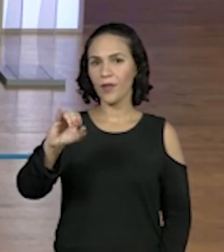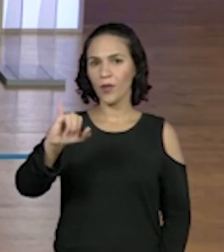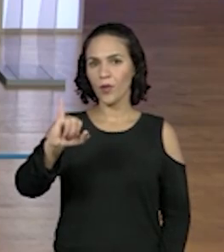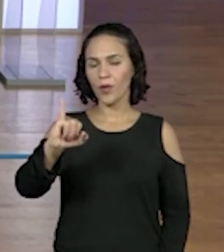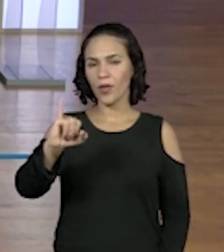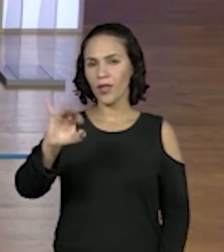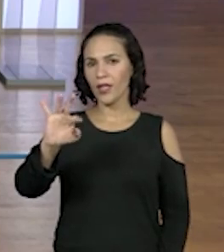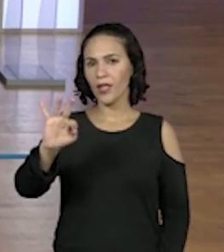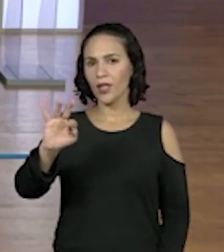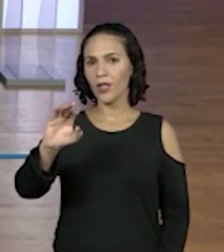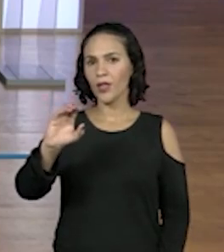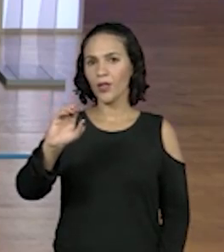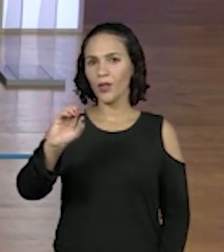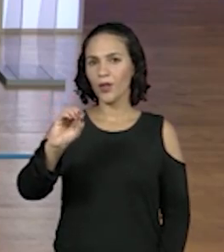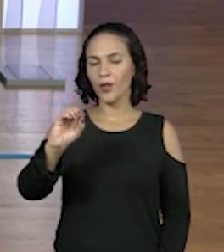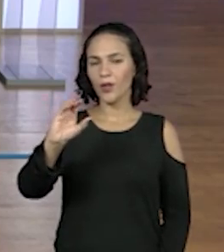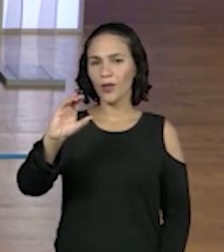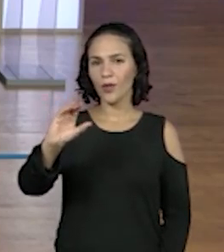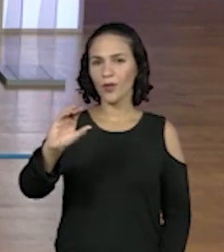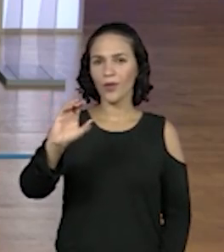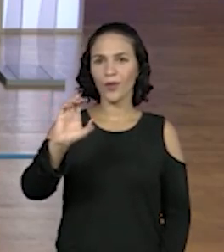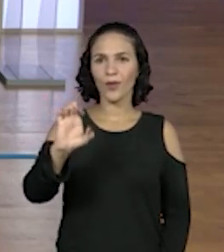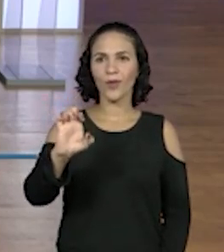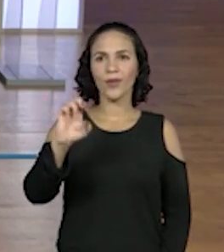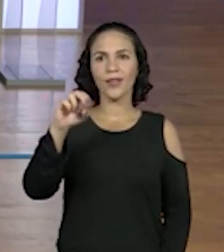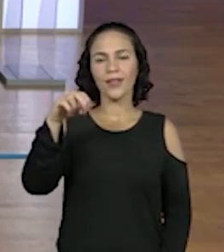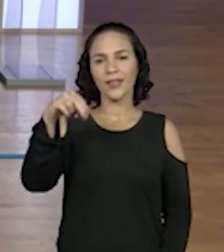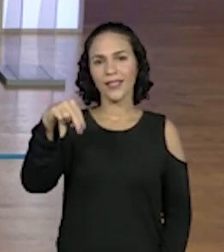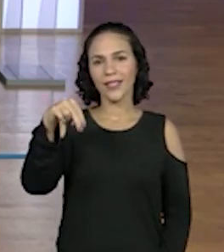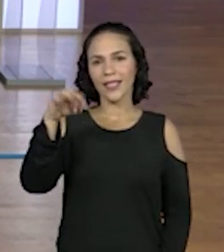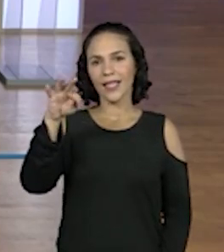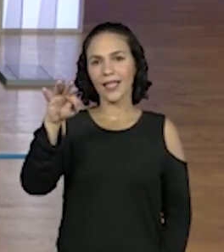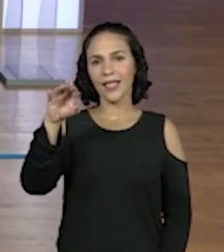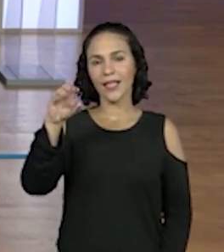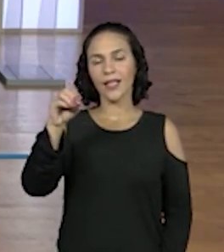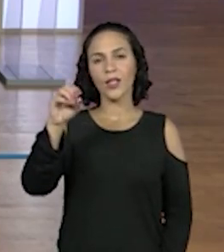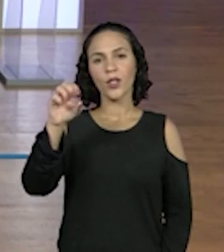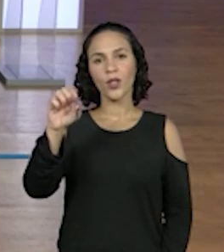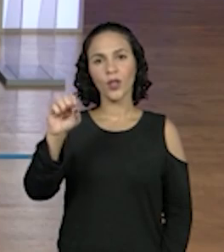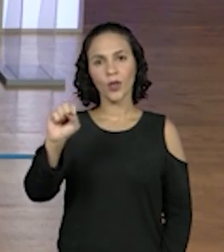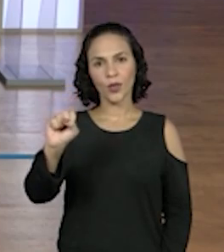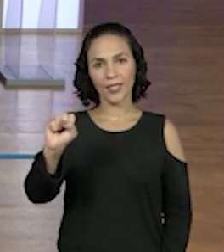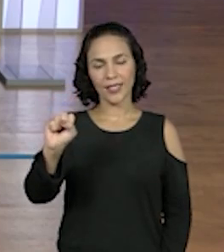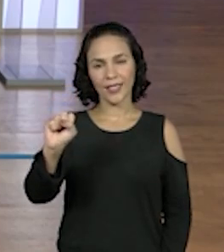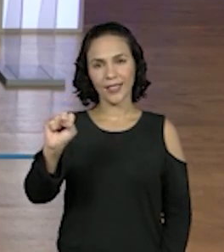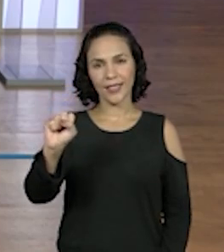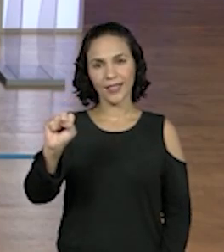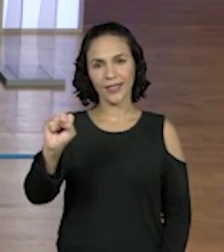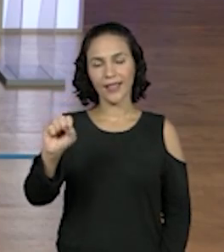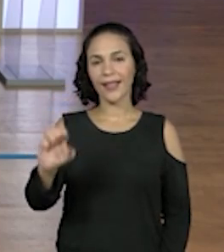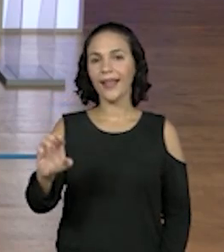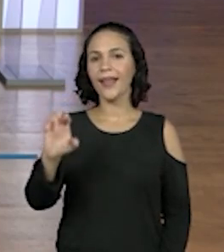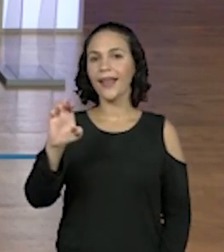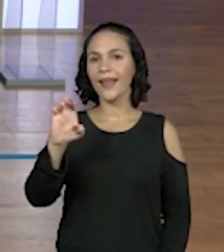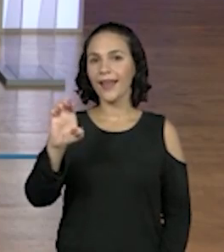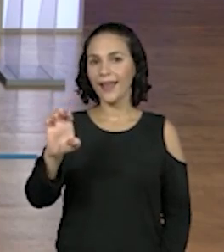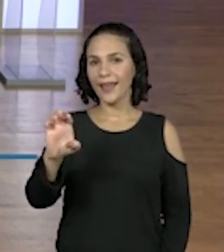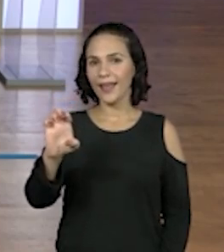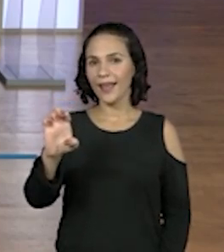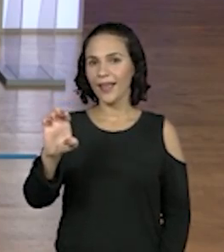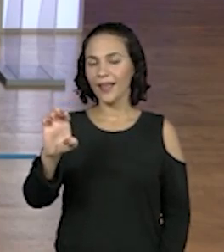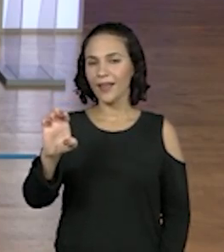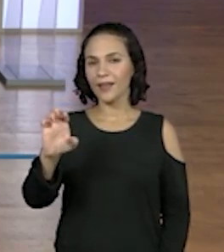Vamos. Quem colocou? Já passou rápido também. Oitocentos Dá para a gente colocar aqui ainda.